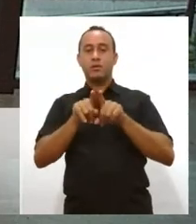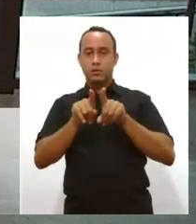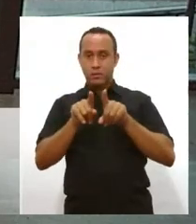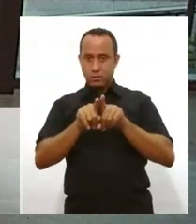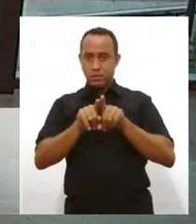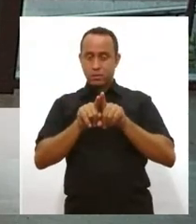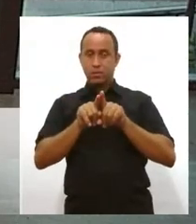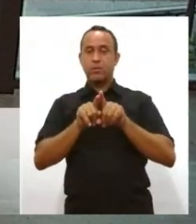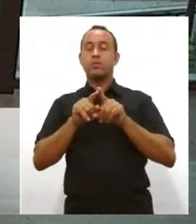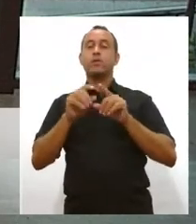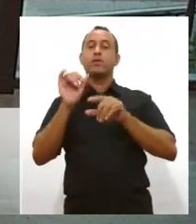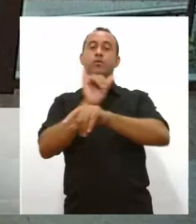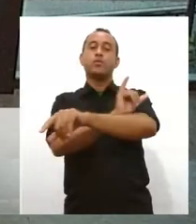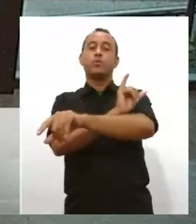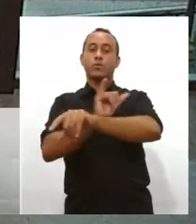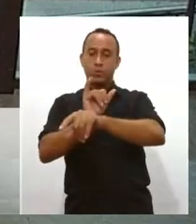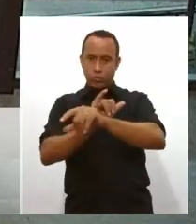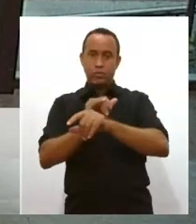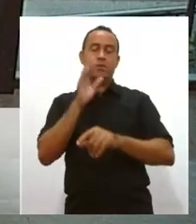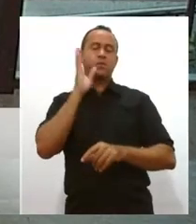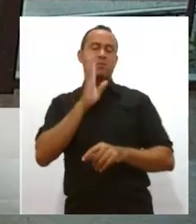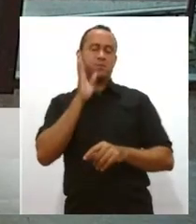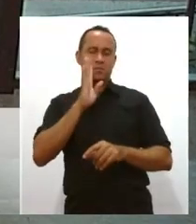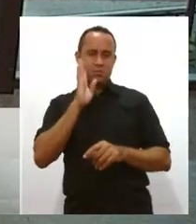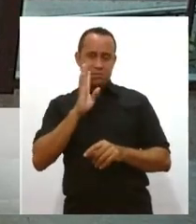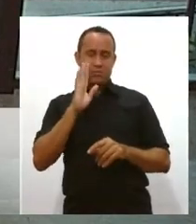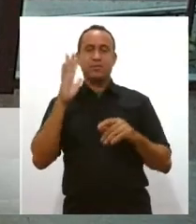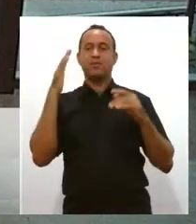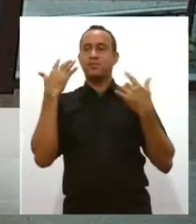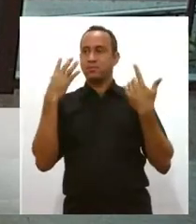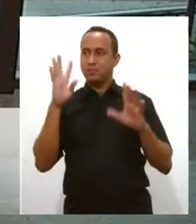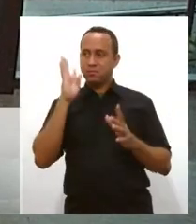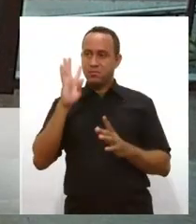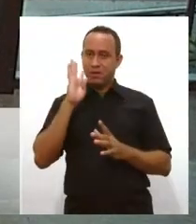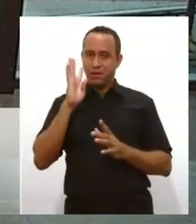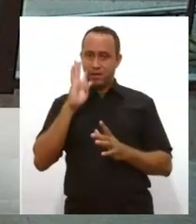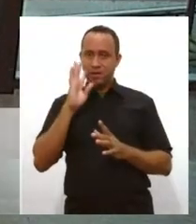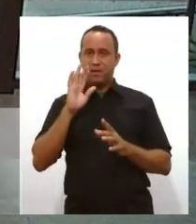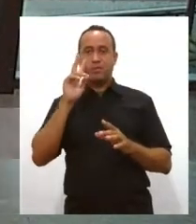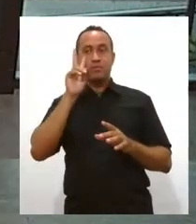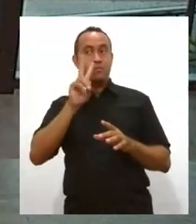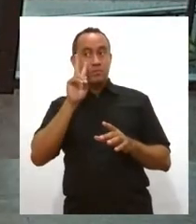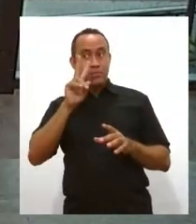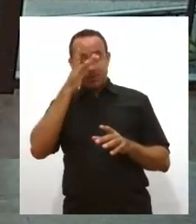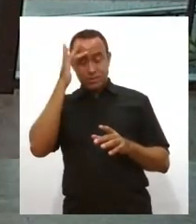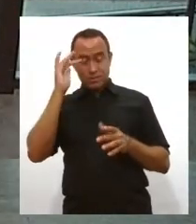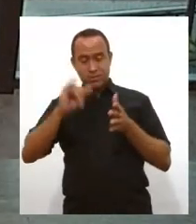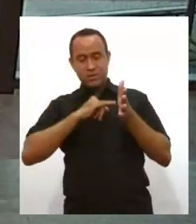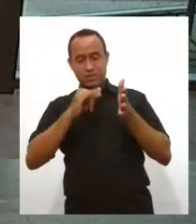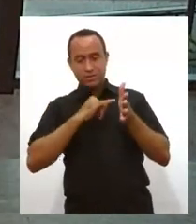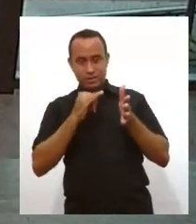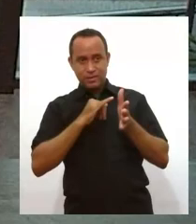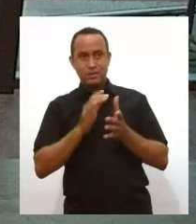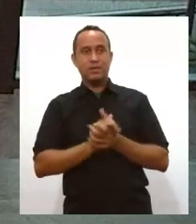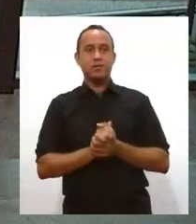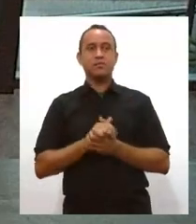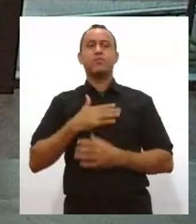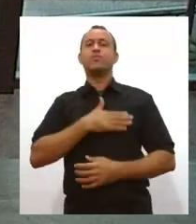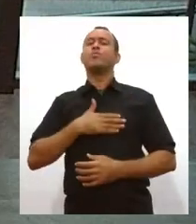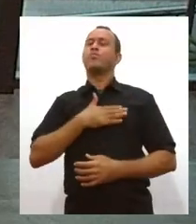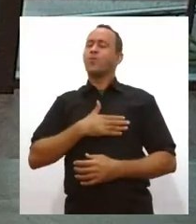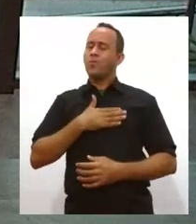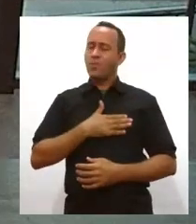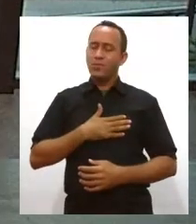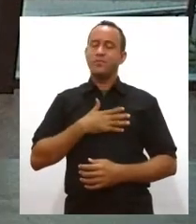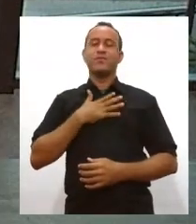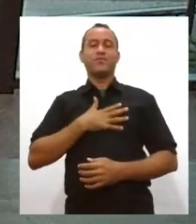canal no YouTube que está aí bombando, hein? Muitos, muitos, muitos seguidores. Então a gente gosta muito disso e